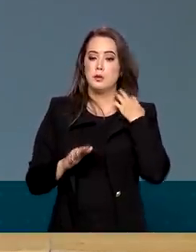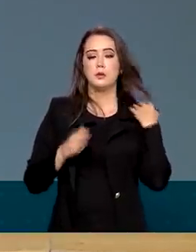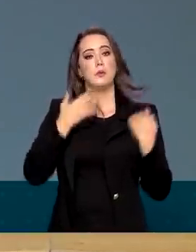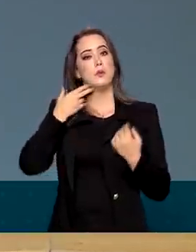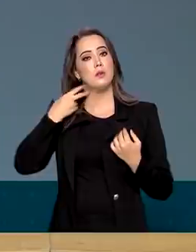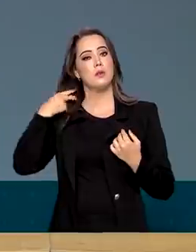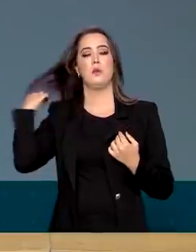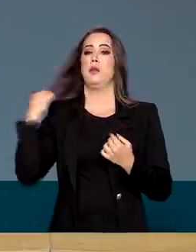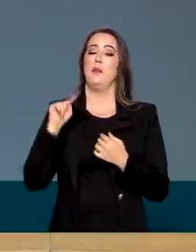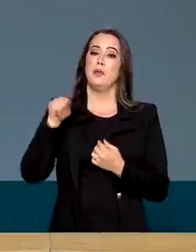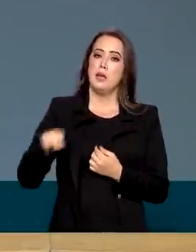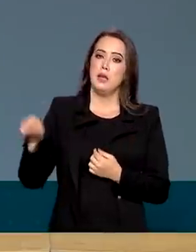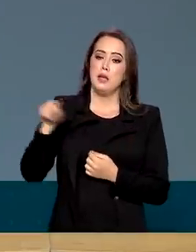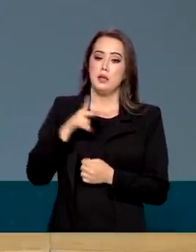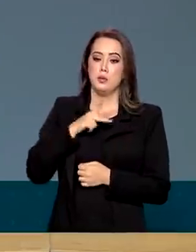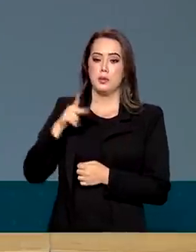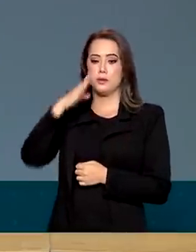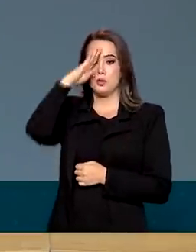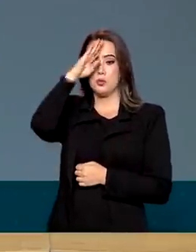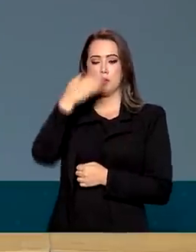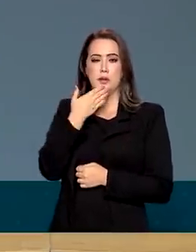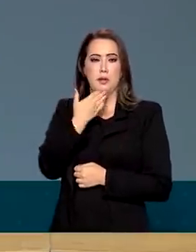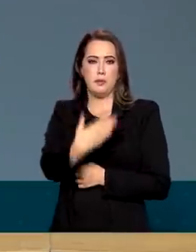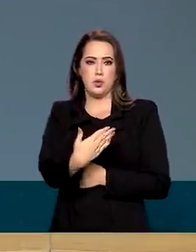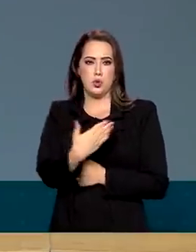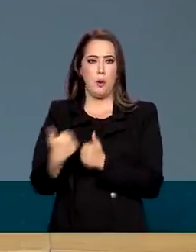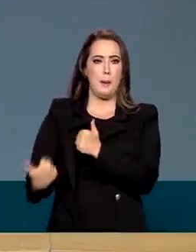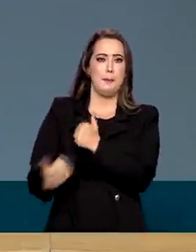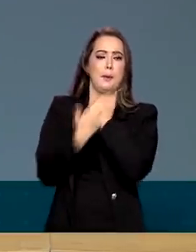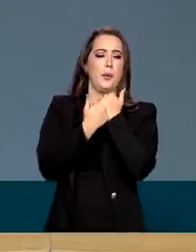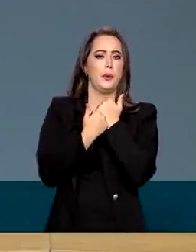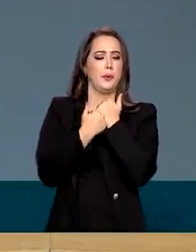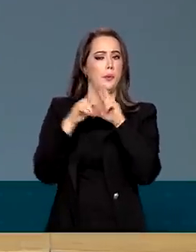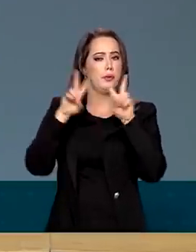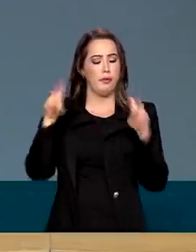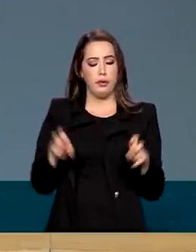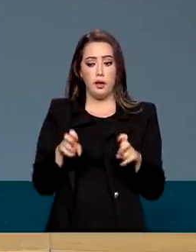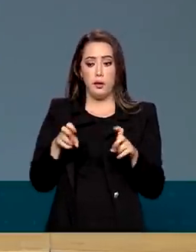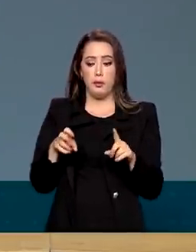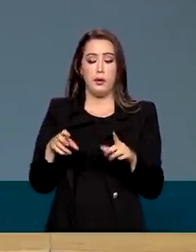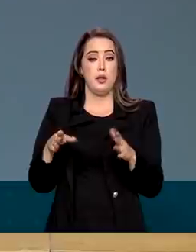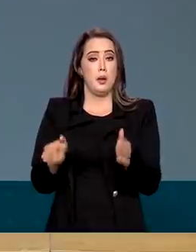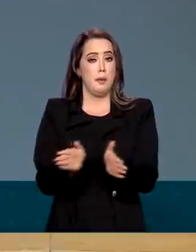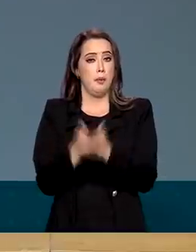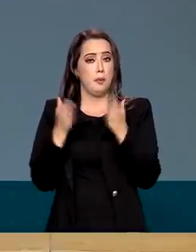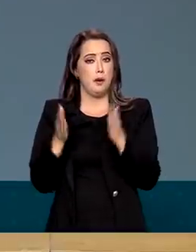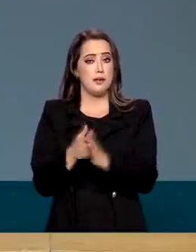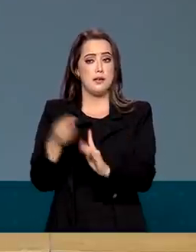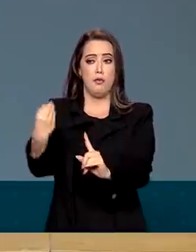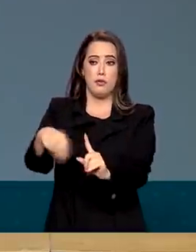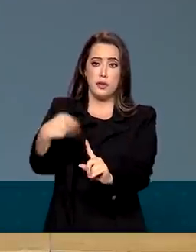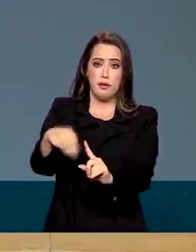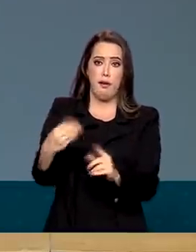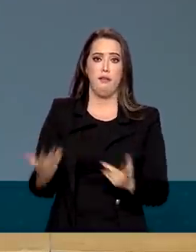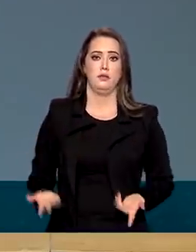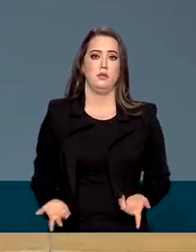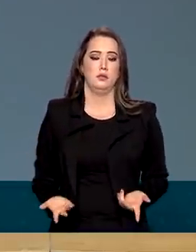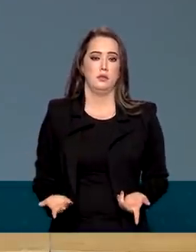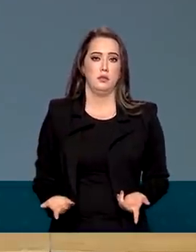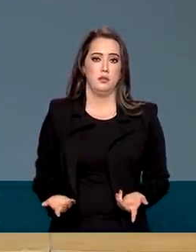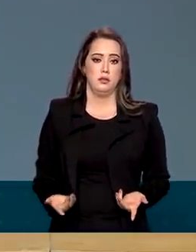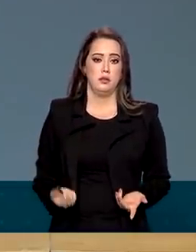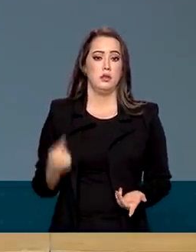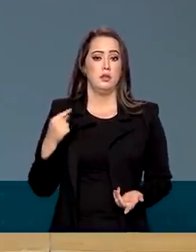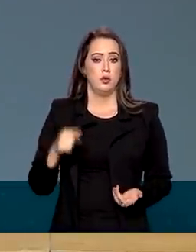o apoio. Agora, ele que falou, olha, vem cá, e os mais frágeis? E a nossa equipe trabalhou com ele. O